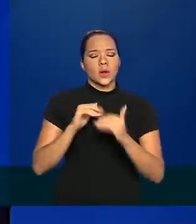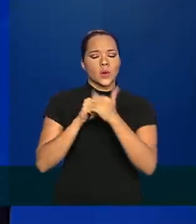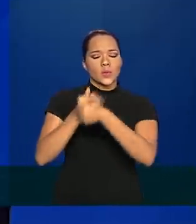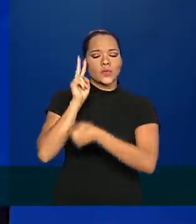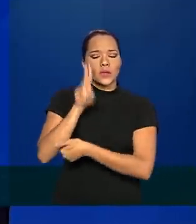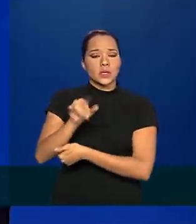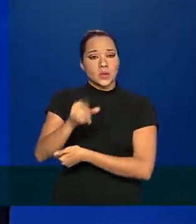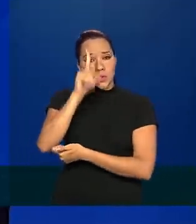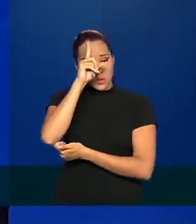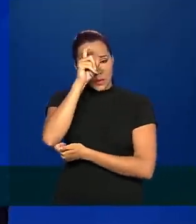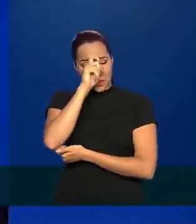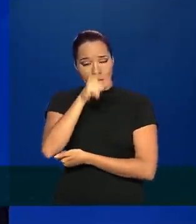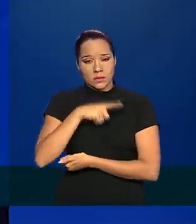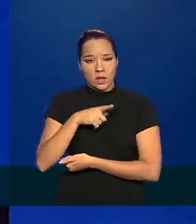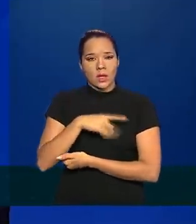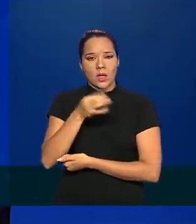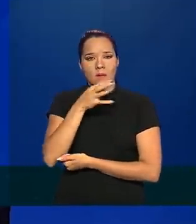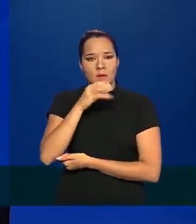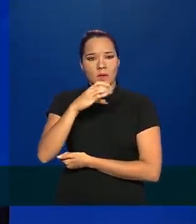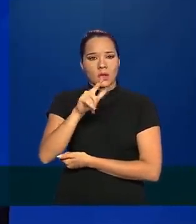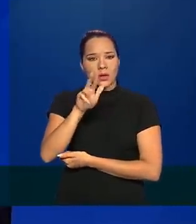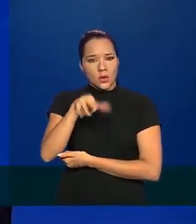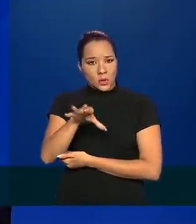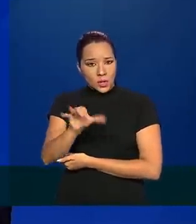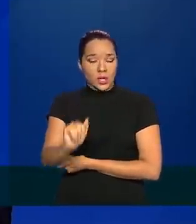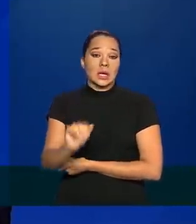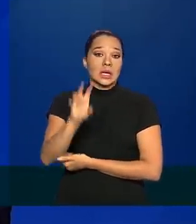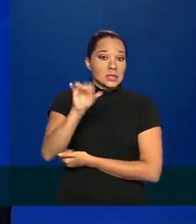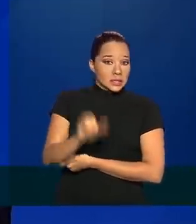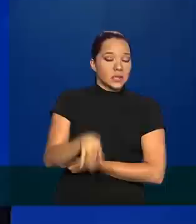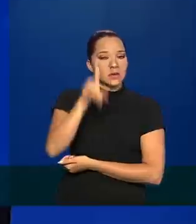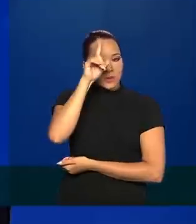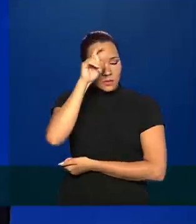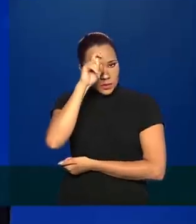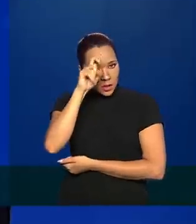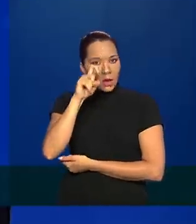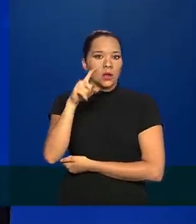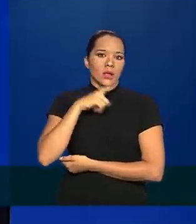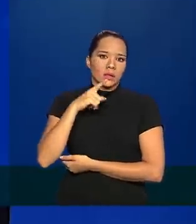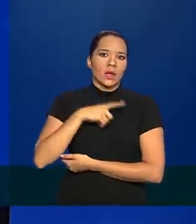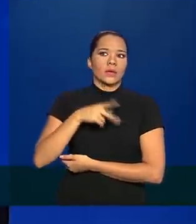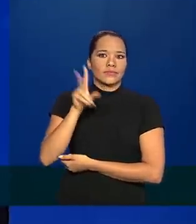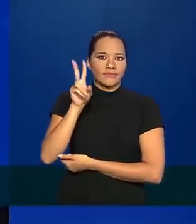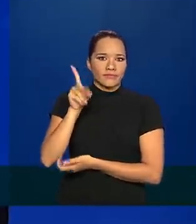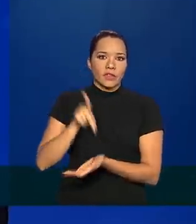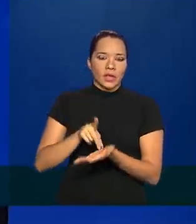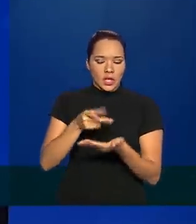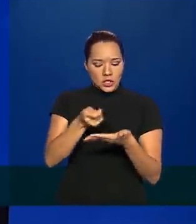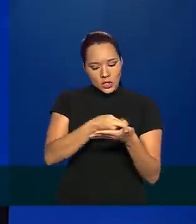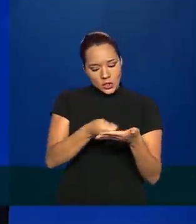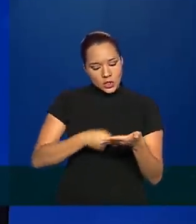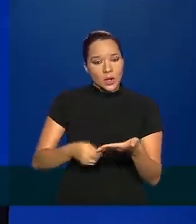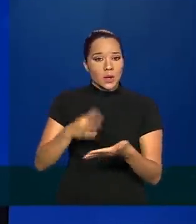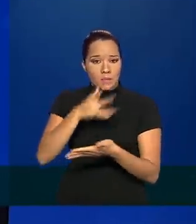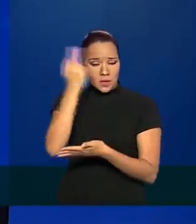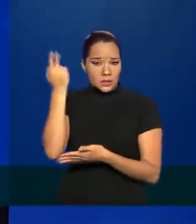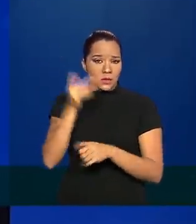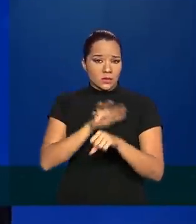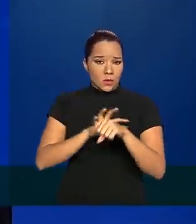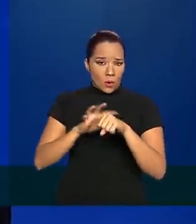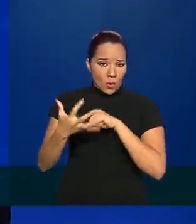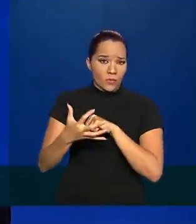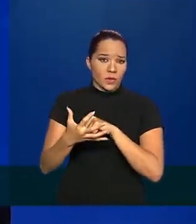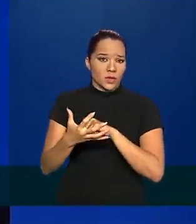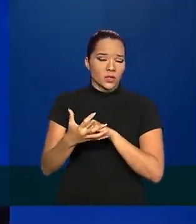hospitais que receberam os comprimidos de cloroquina, se os hospitais estão realmente receitando medicamento para pacientes com Covid-19.